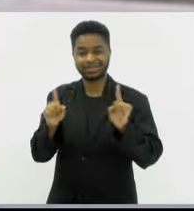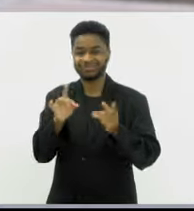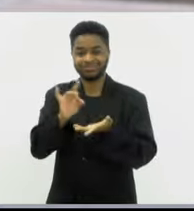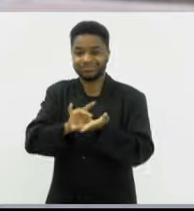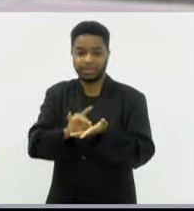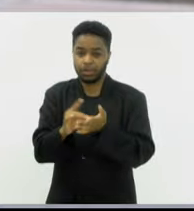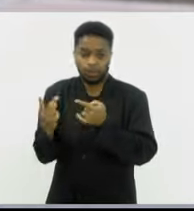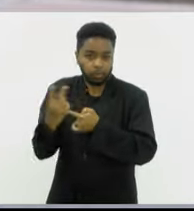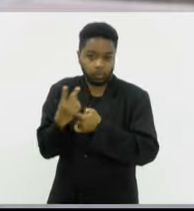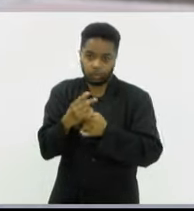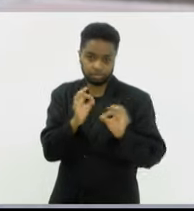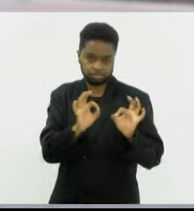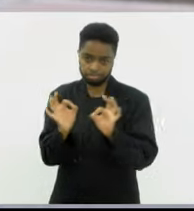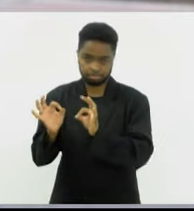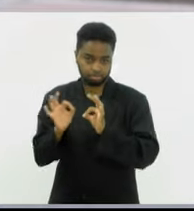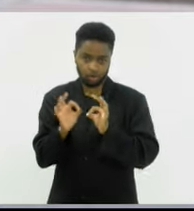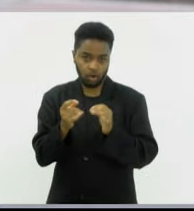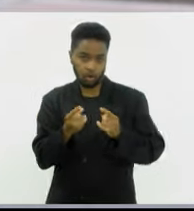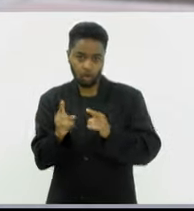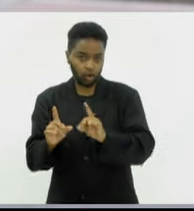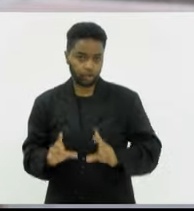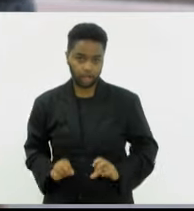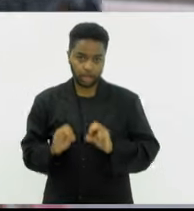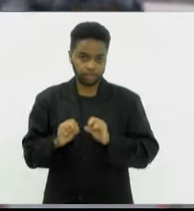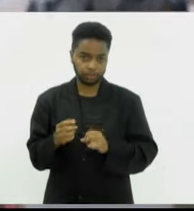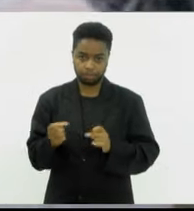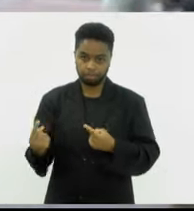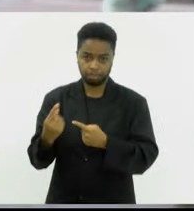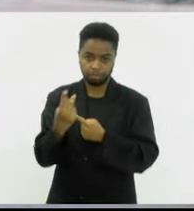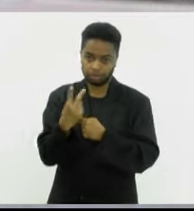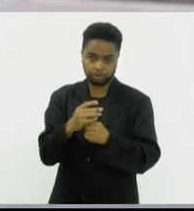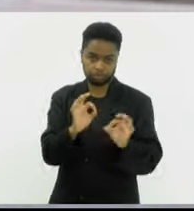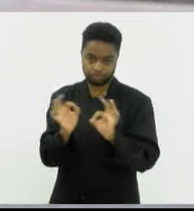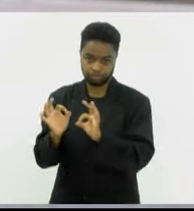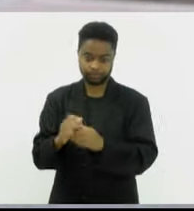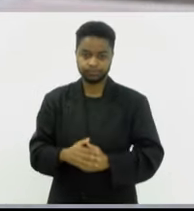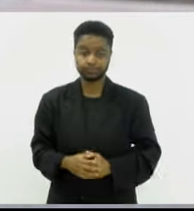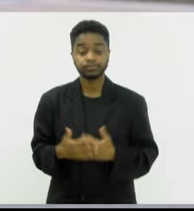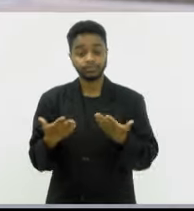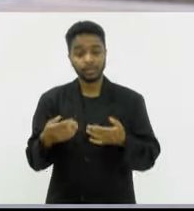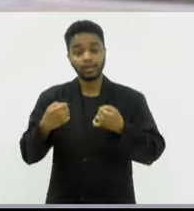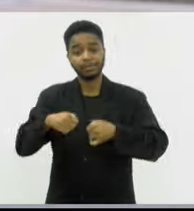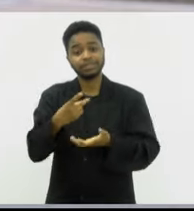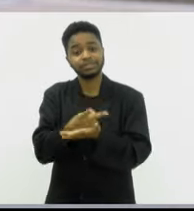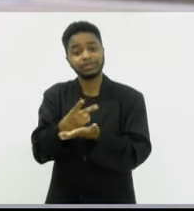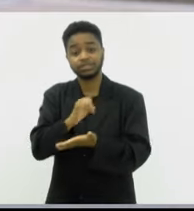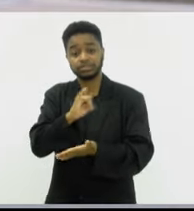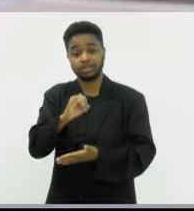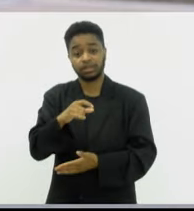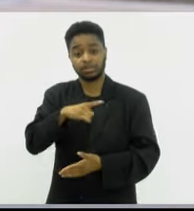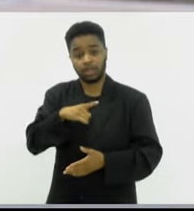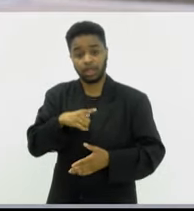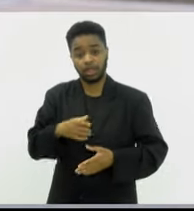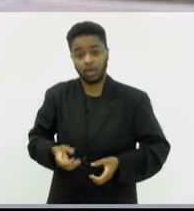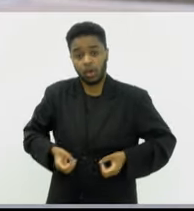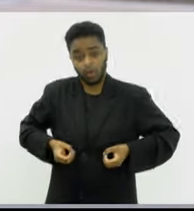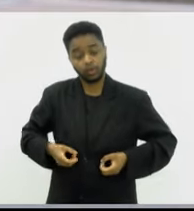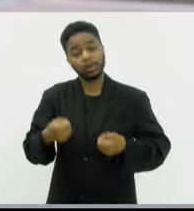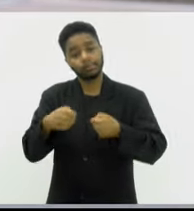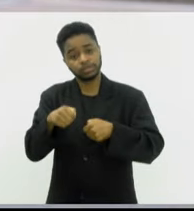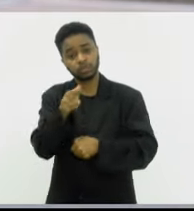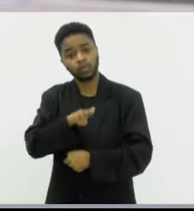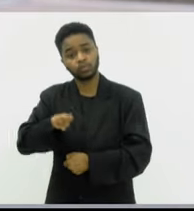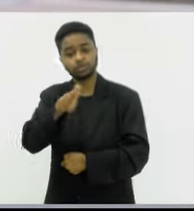o endométrio dessa mulher contra o câncer de endométrio. Então é necessário sempre, nas mulheres que têm útero, fazer um estrogênio mais uma